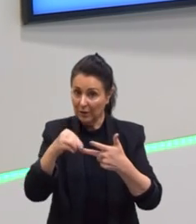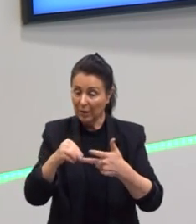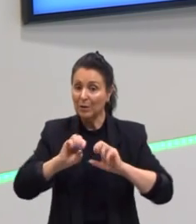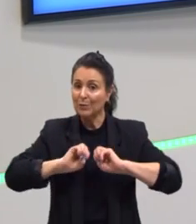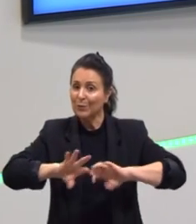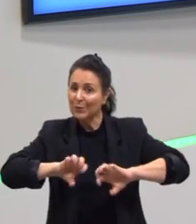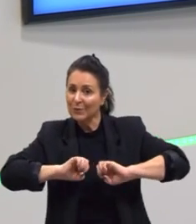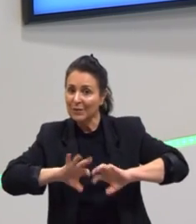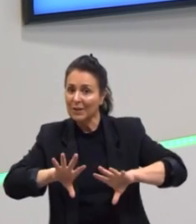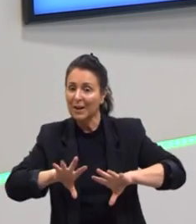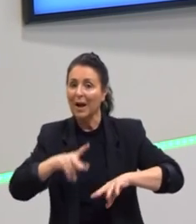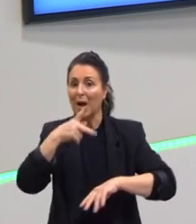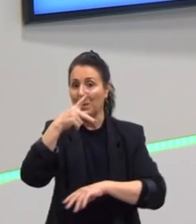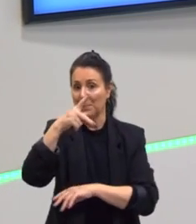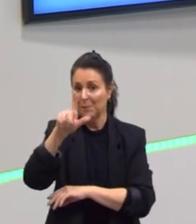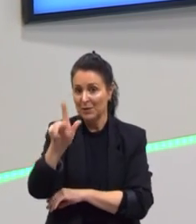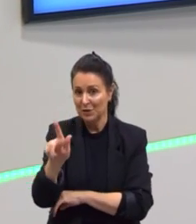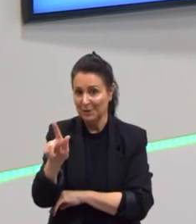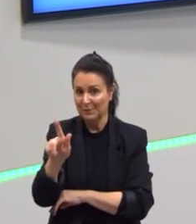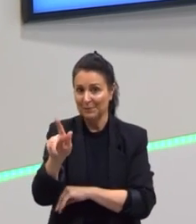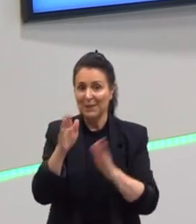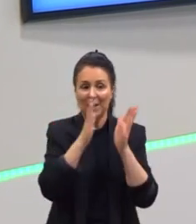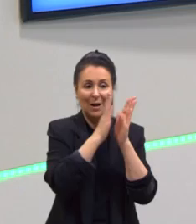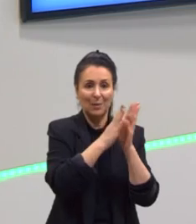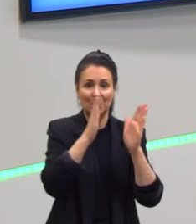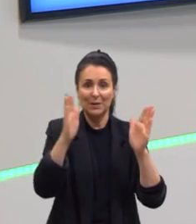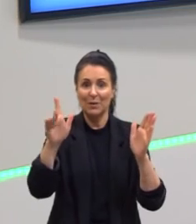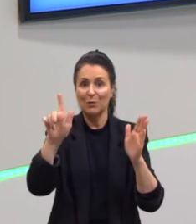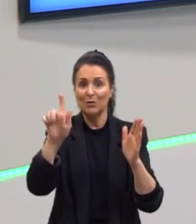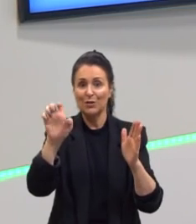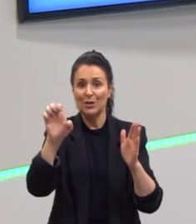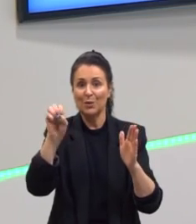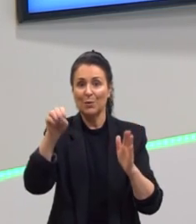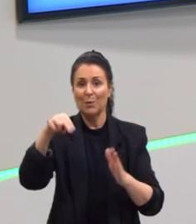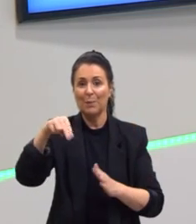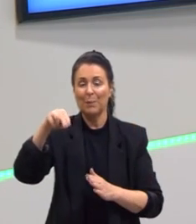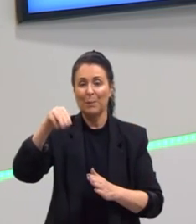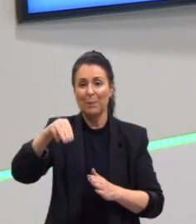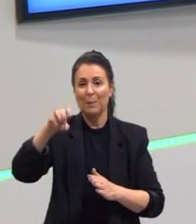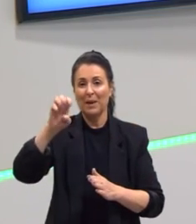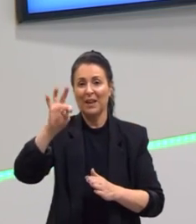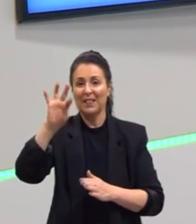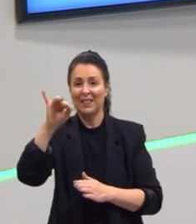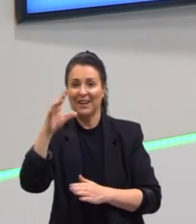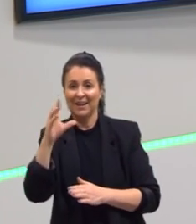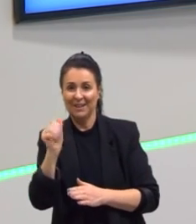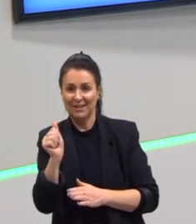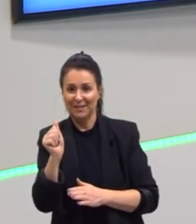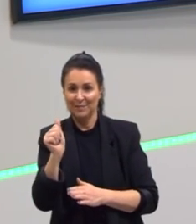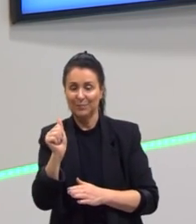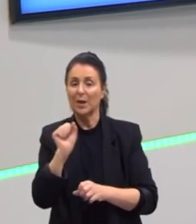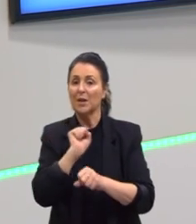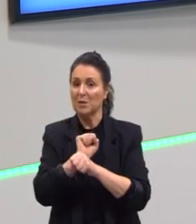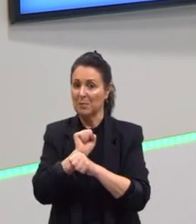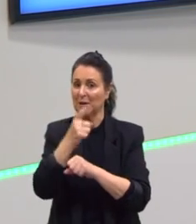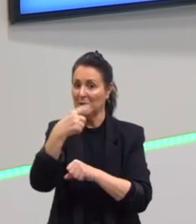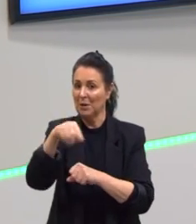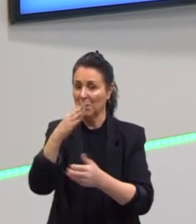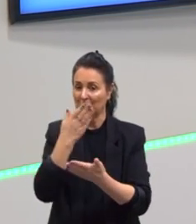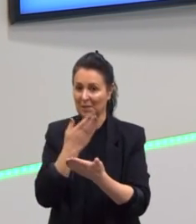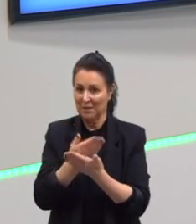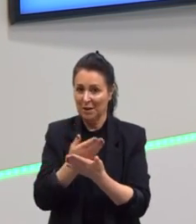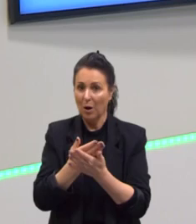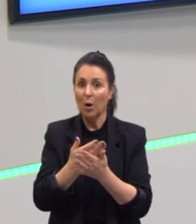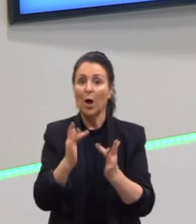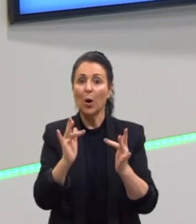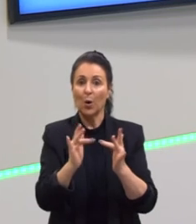então a nossa PG a nossa progressão geométrica espero vocês então na próxima aula deixo de novo